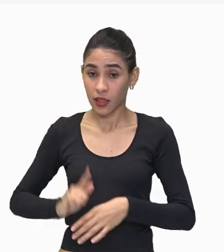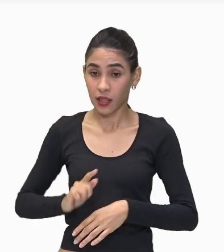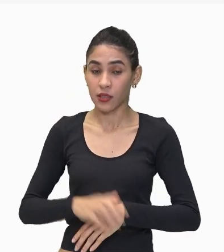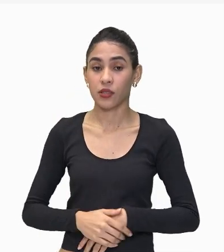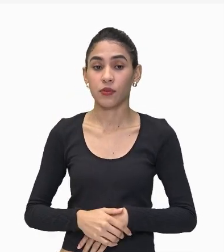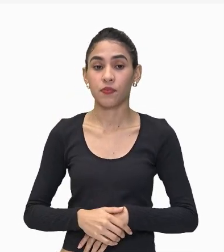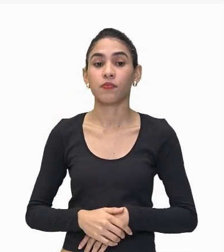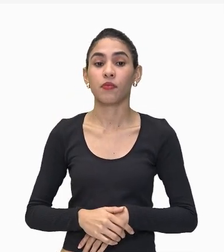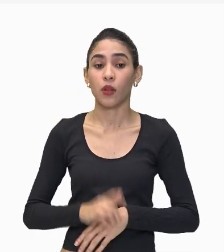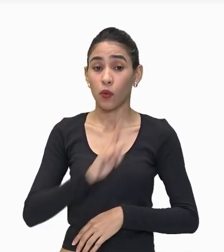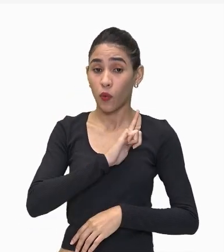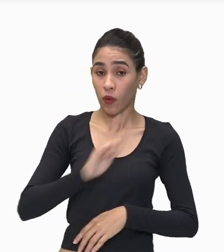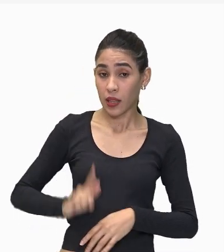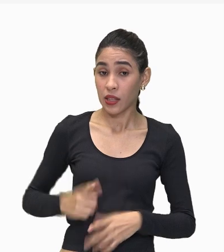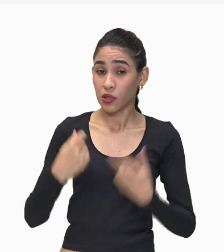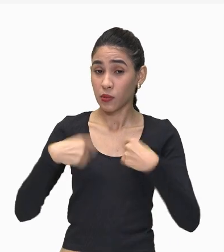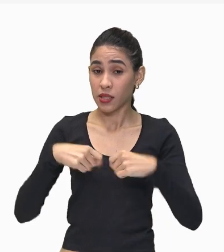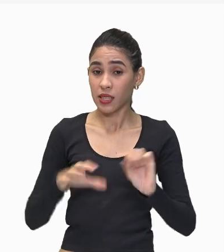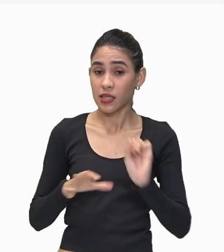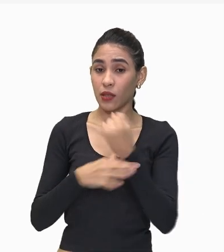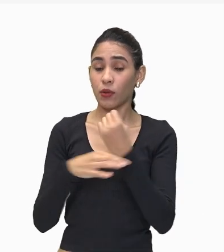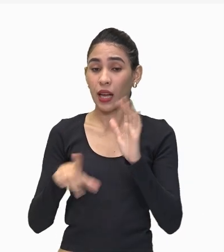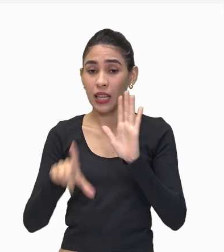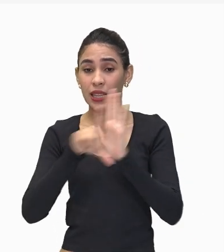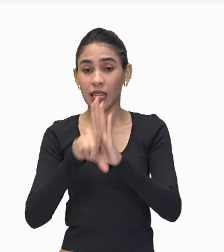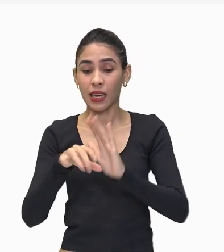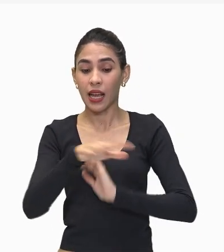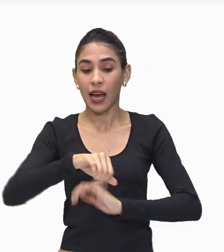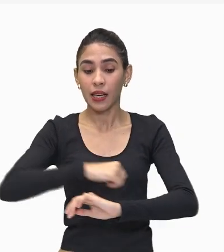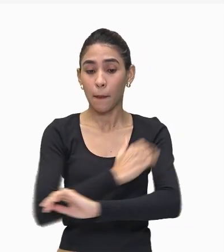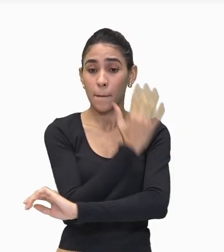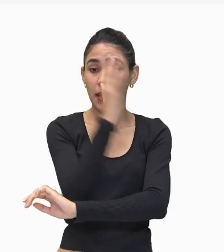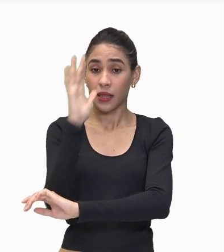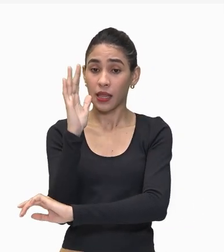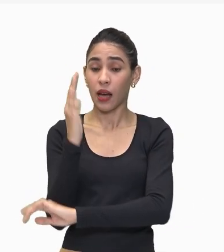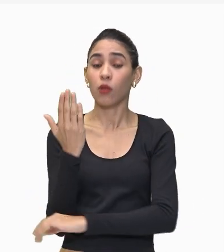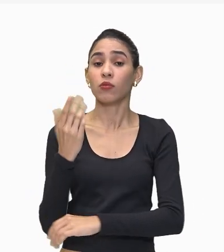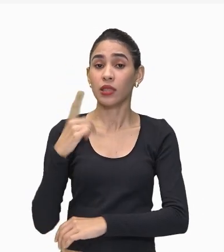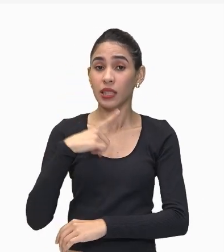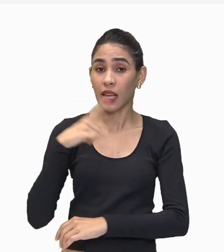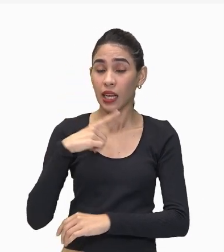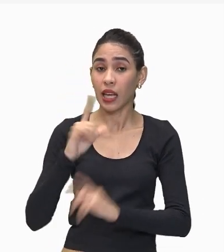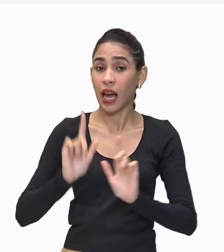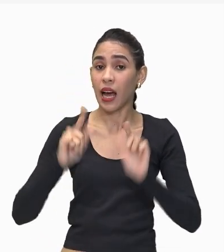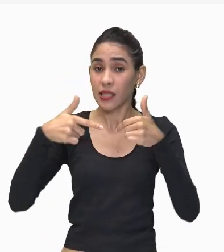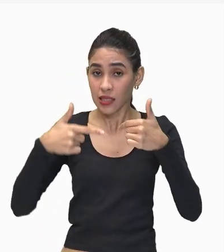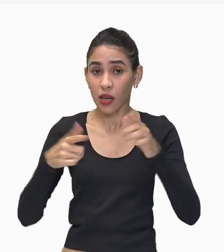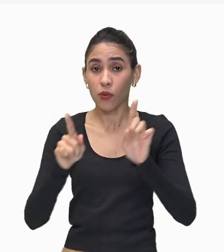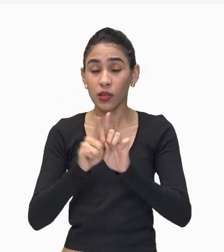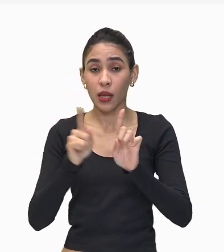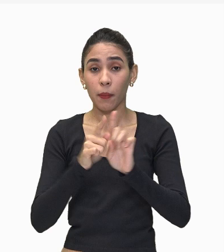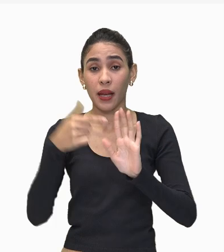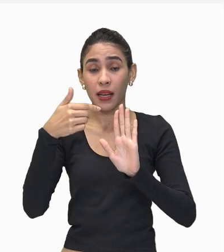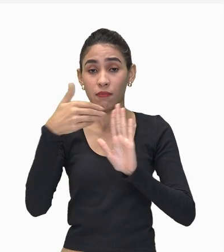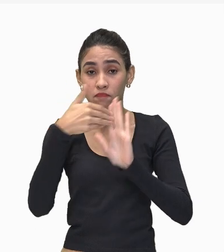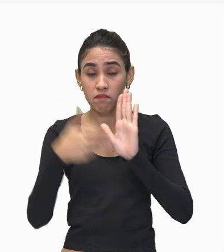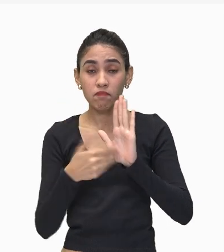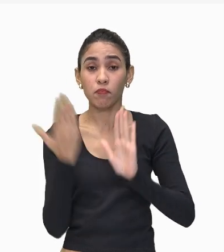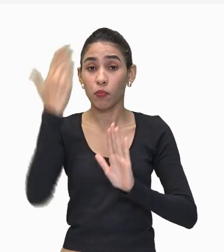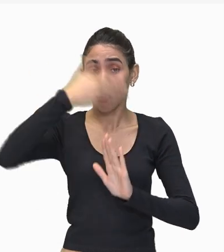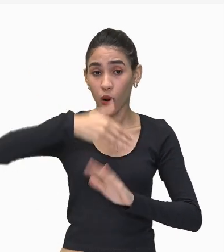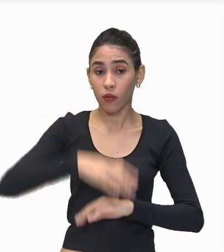aplicadas Garantida a fiscalização E cumprimento Desses dispositivos E a população Que é cada um De nós